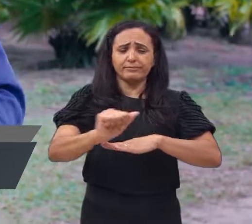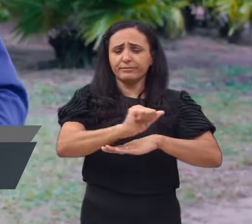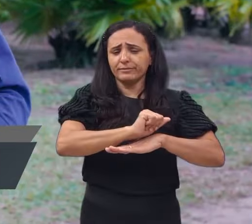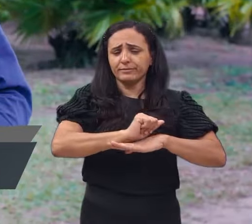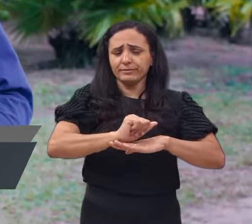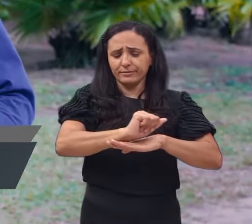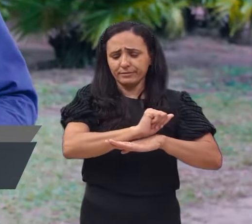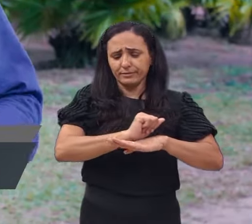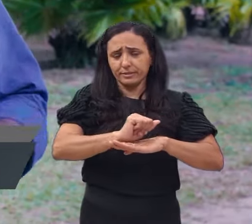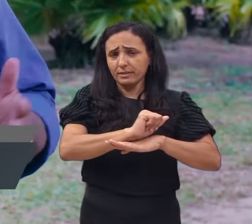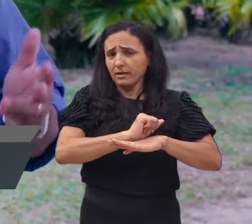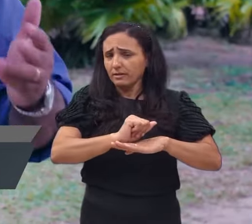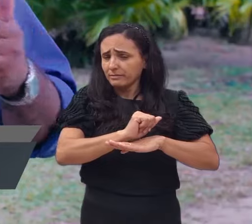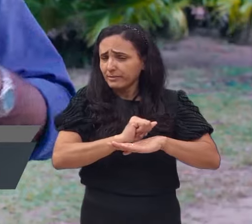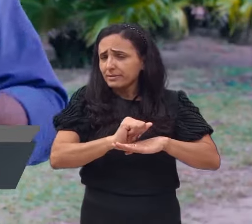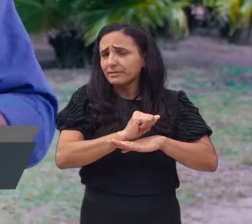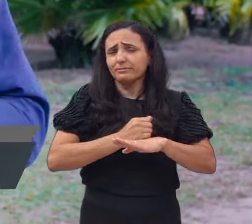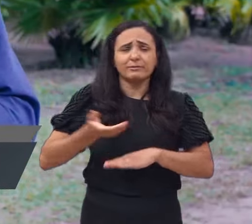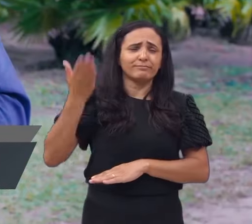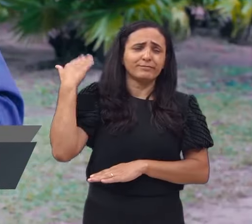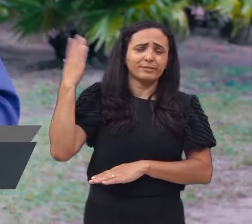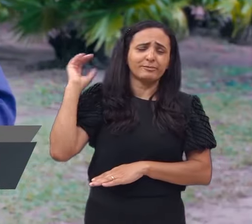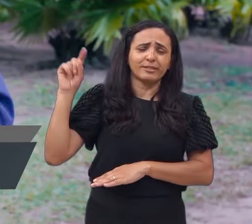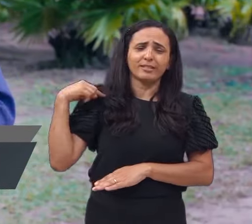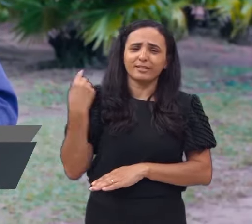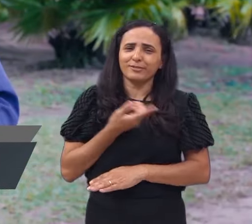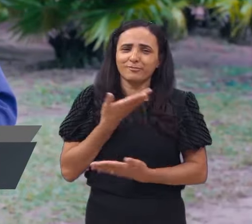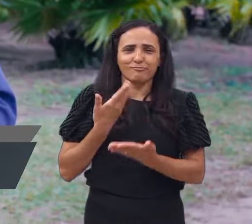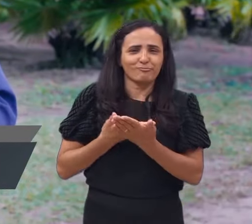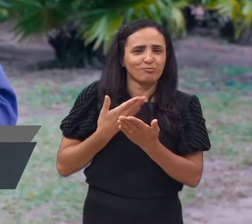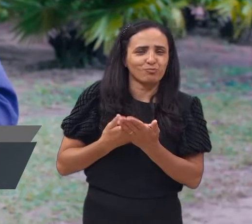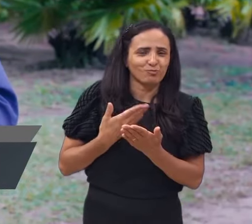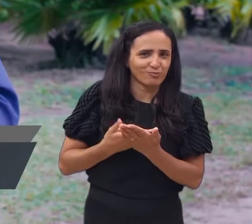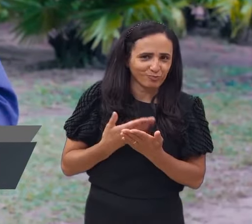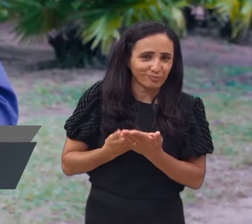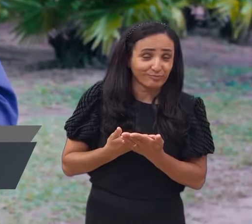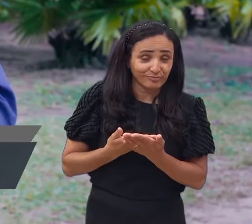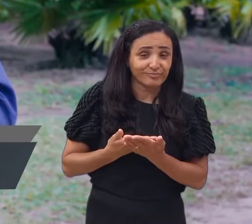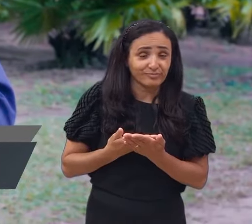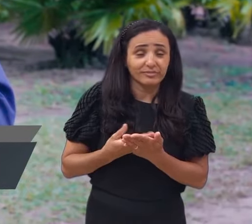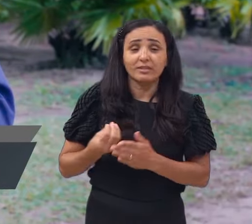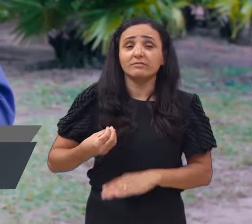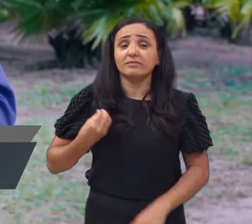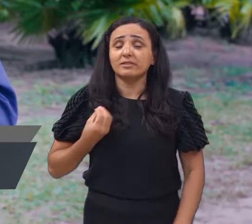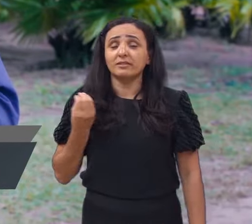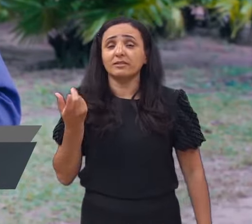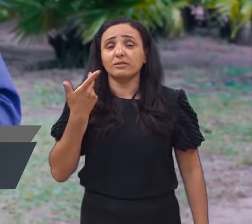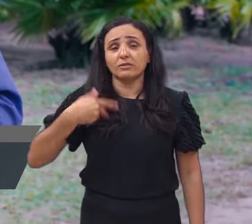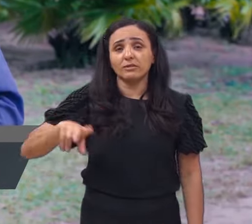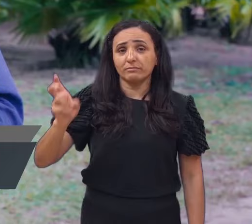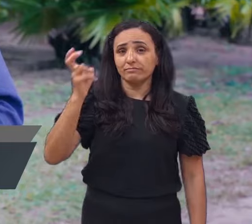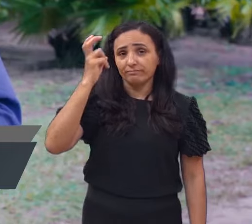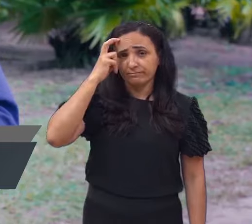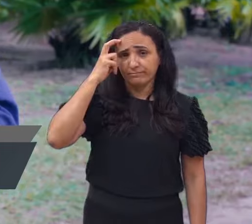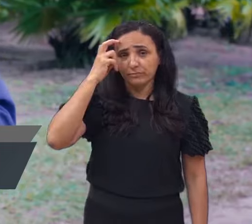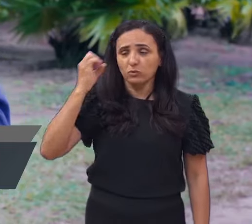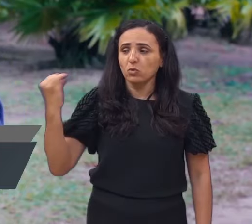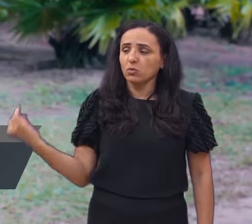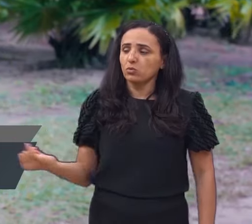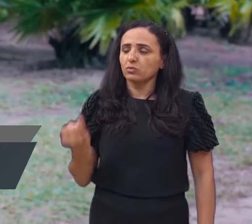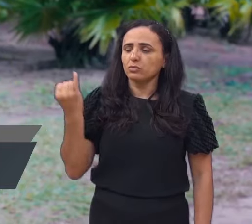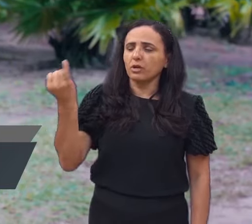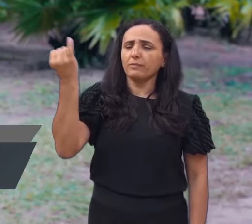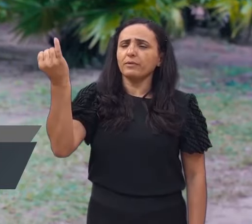Abraão, desde os dias do próprio Senhor, a qual iremos ver nesta oportunidade, existe uma cultura muito importante